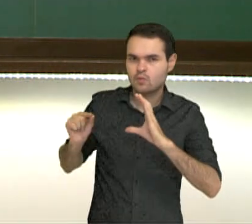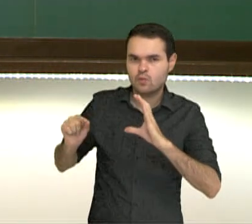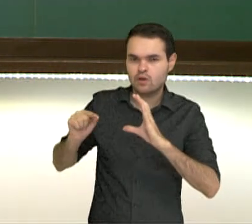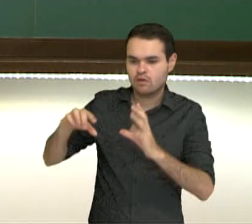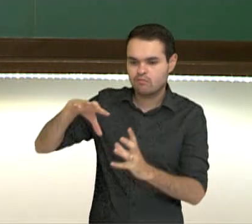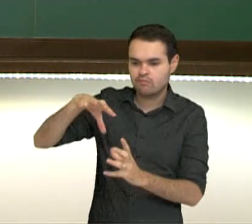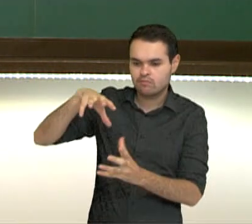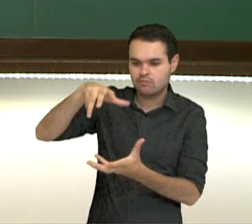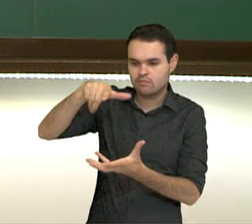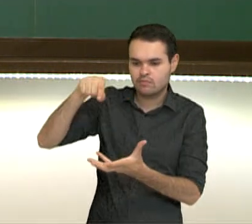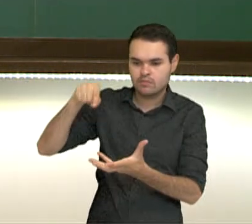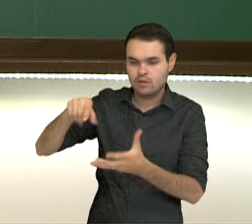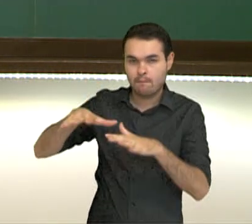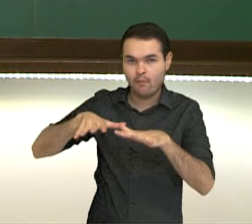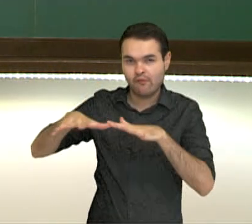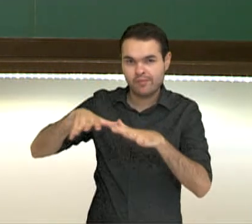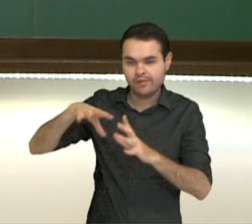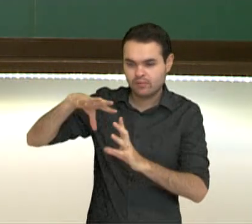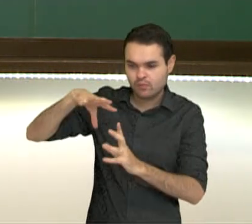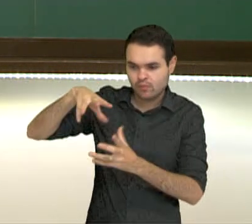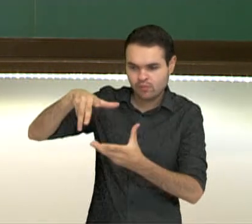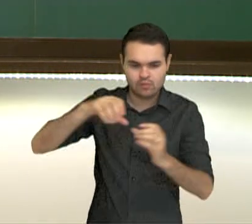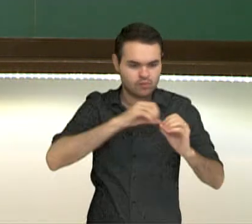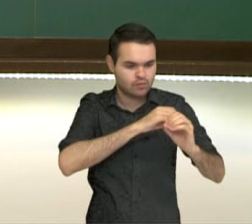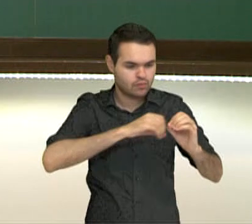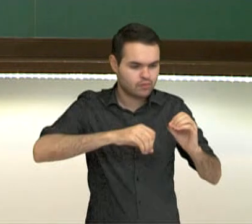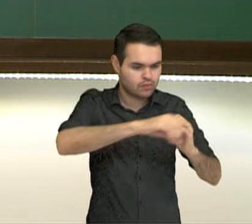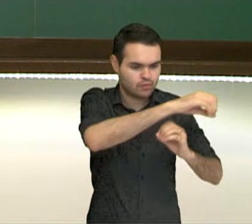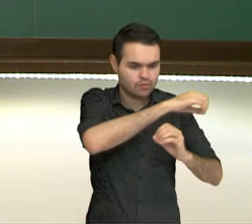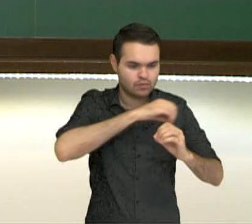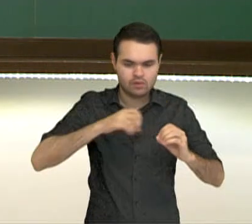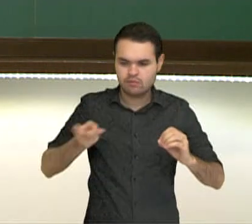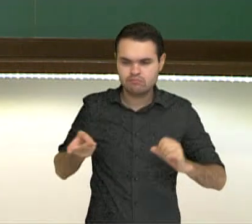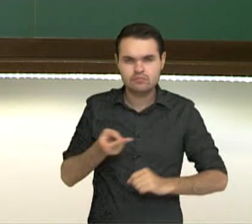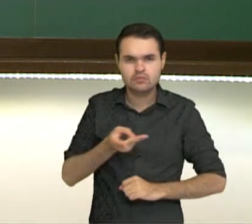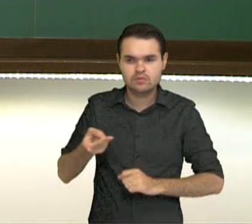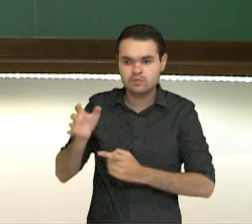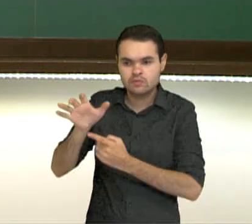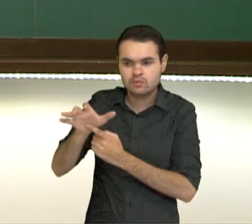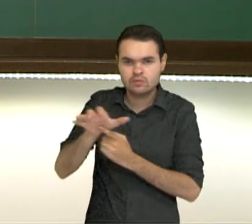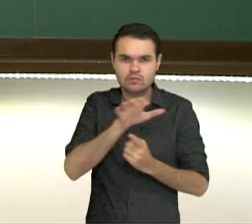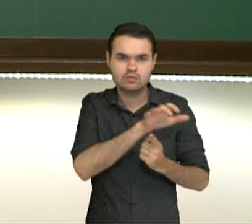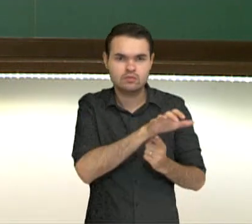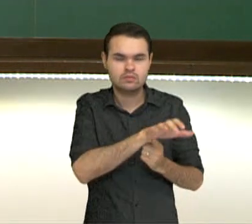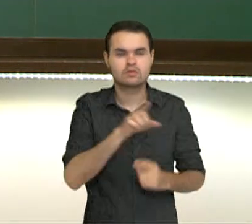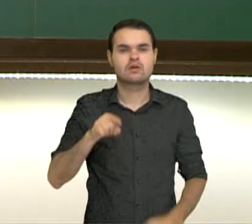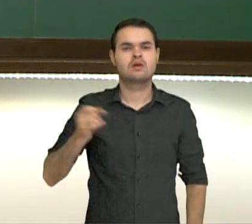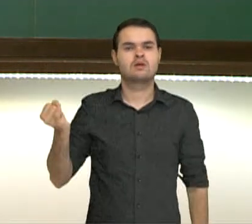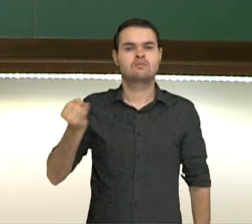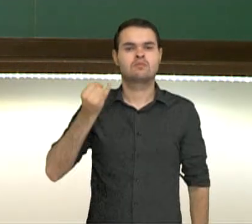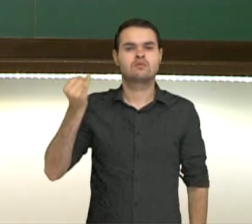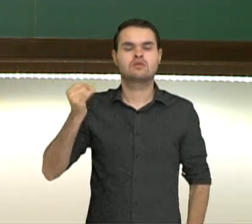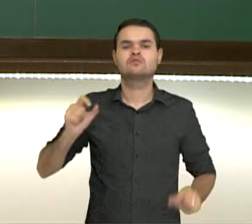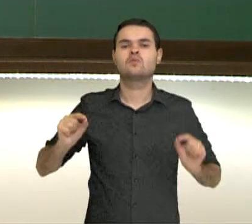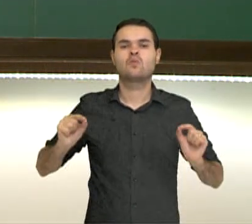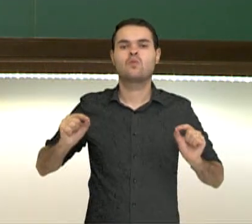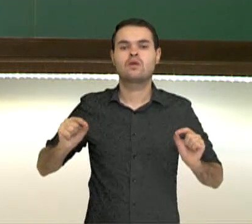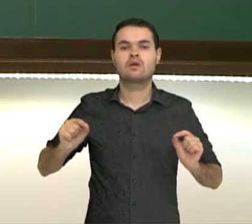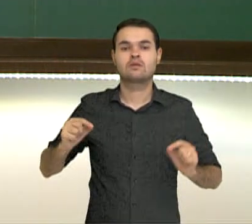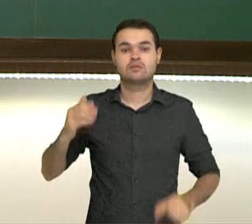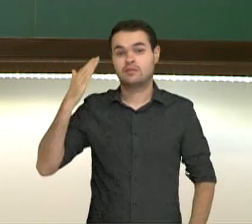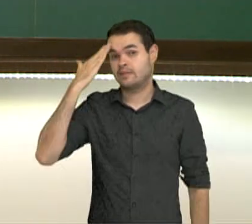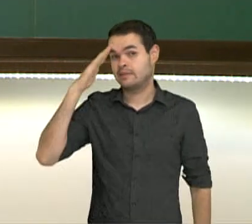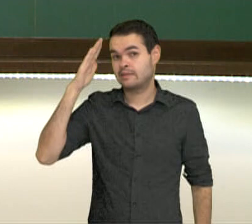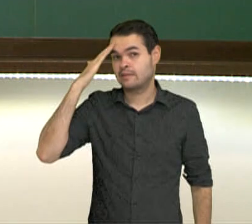movimentos que a Terra realiza e consequências desses movimentos. É importante entender que a